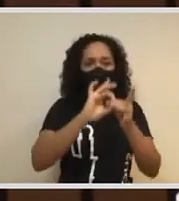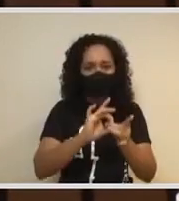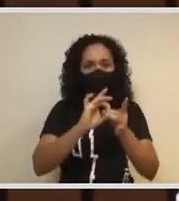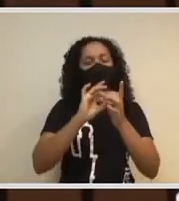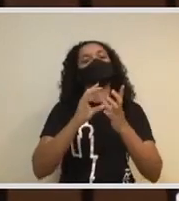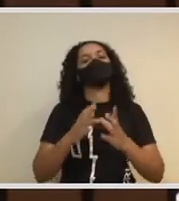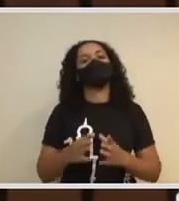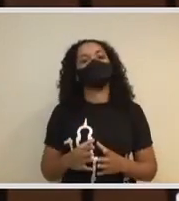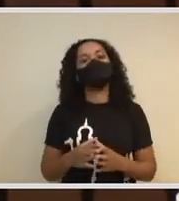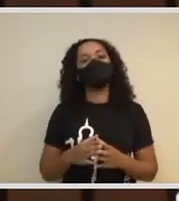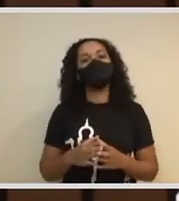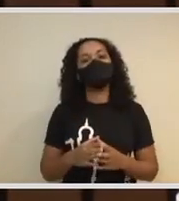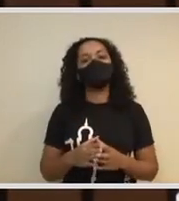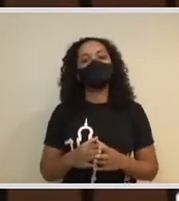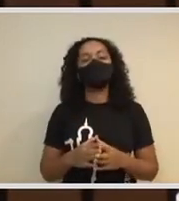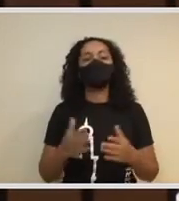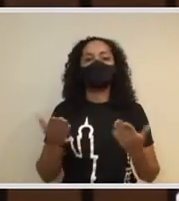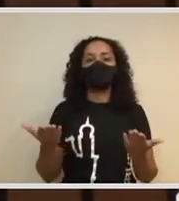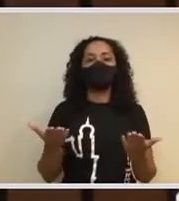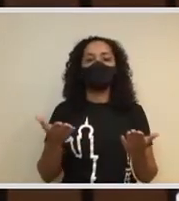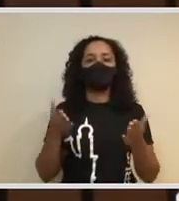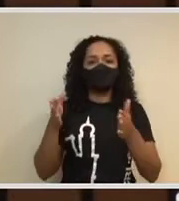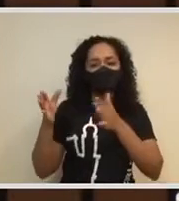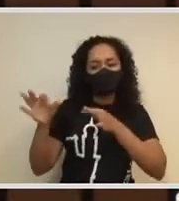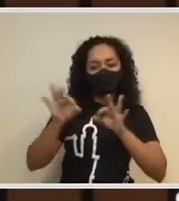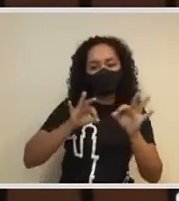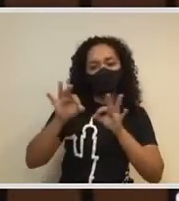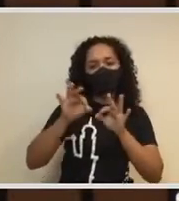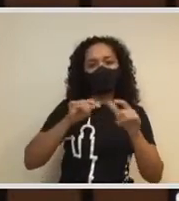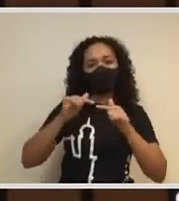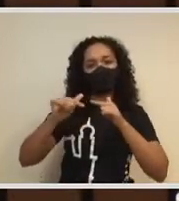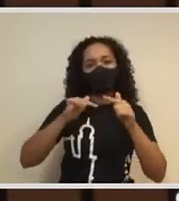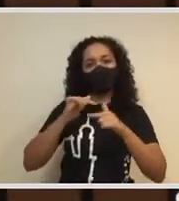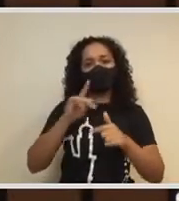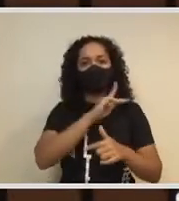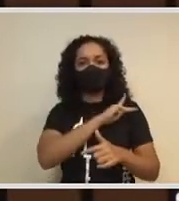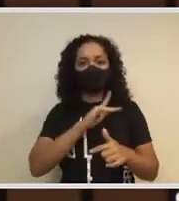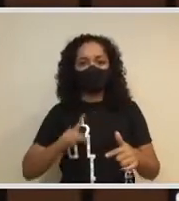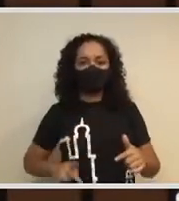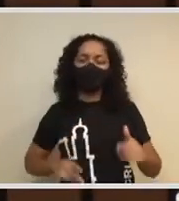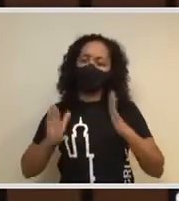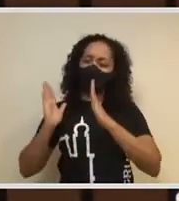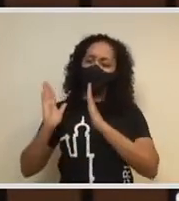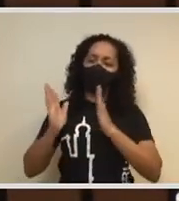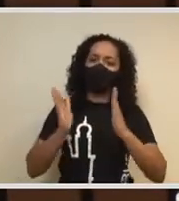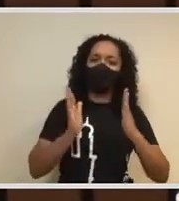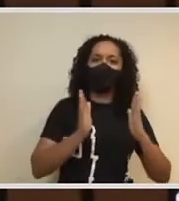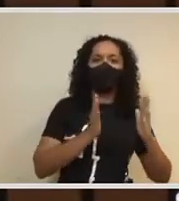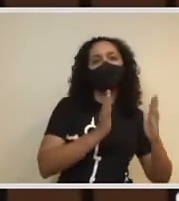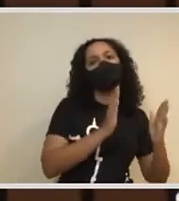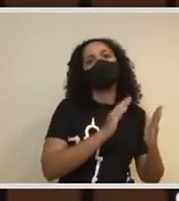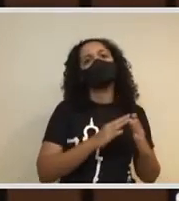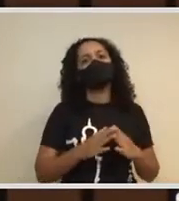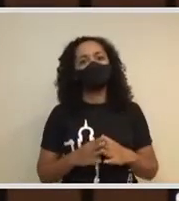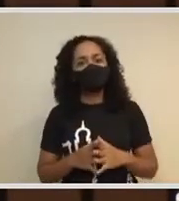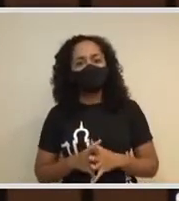atuação organizada da nossa presidência, uma coordenação das nossas